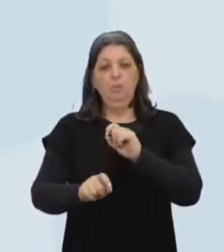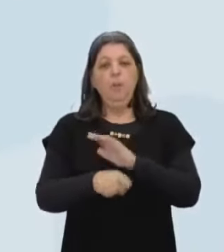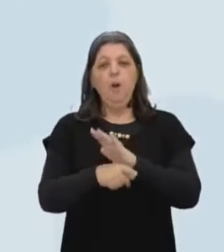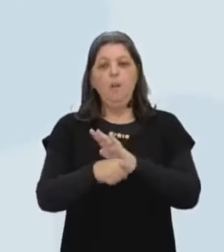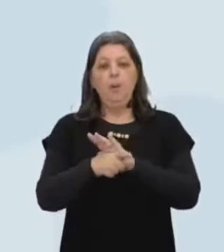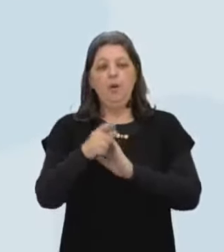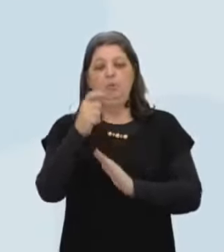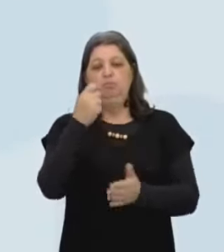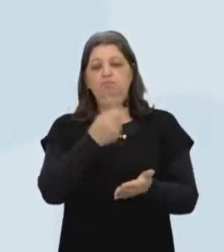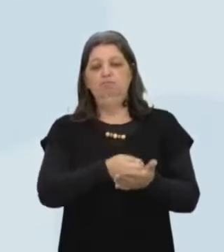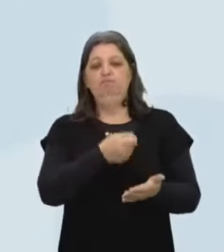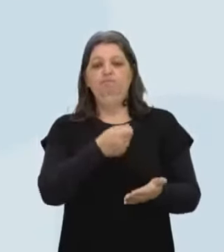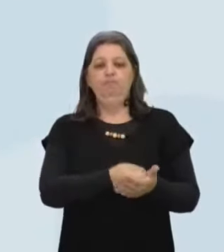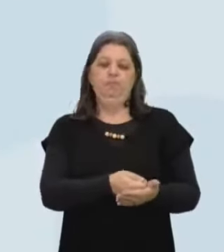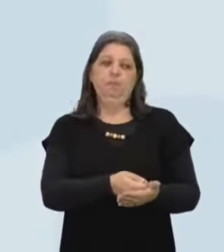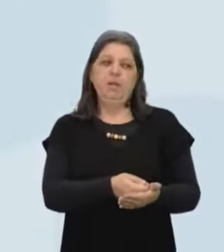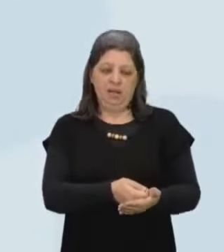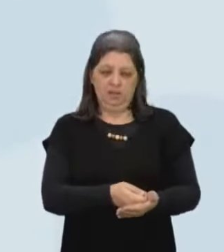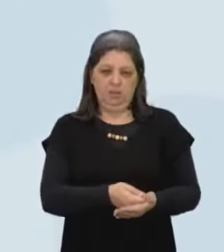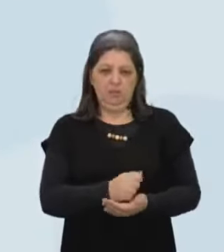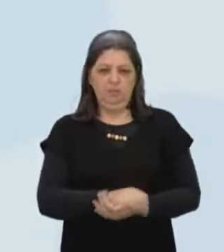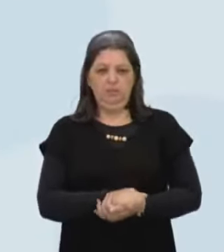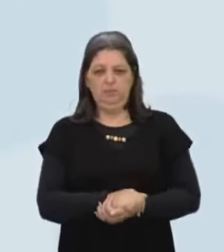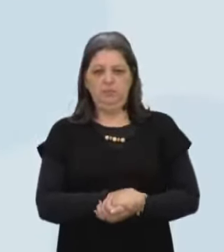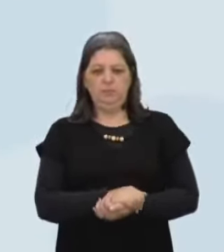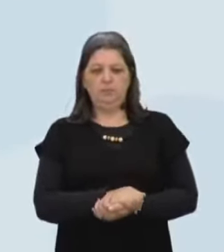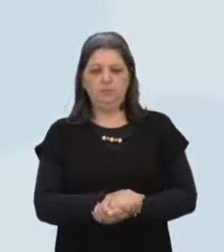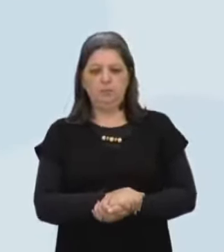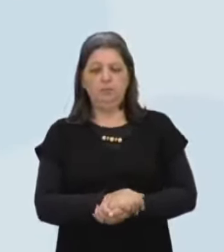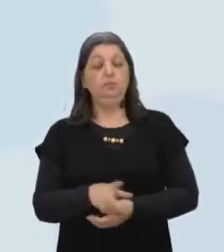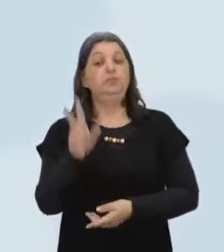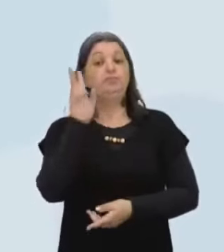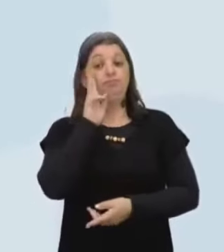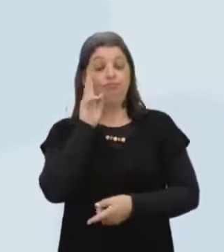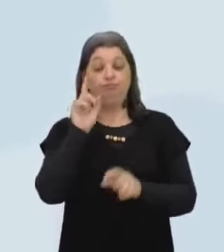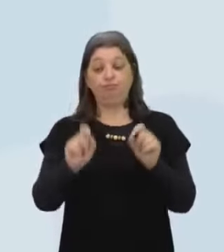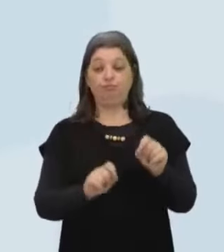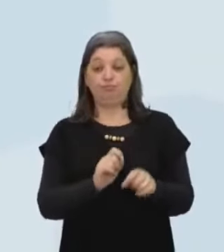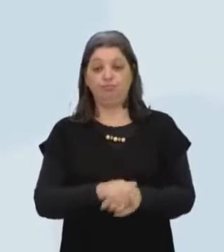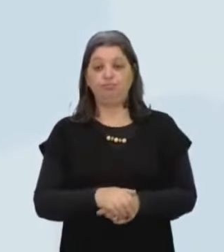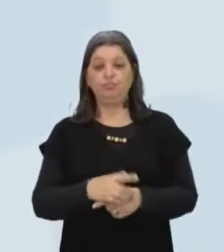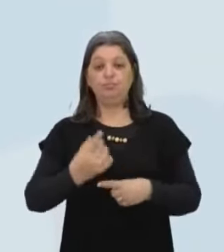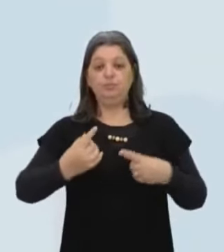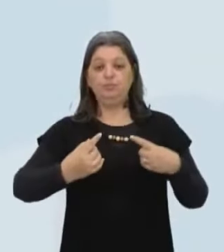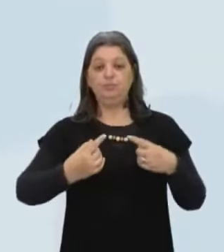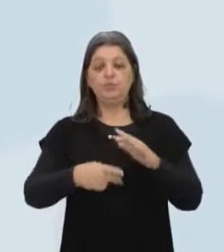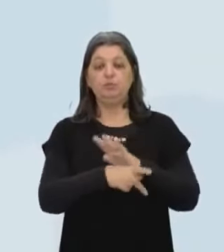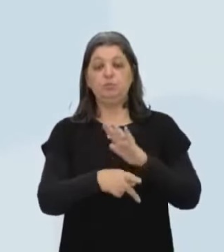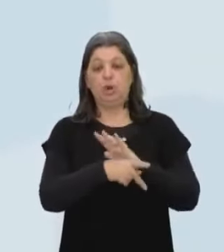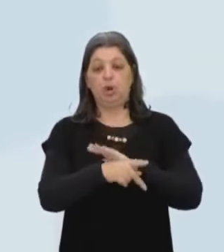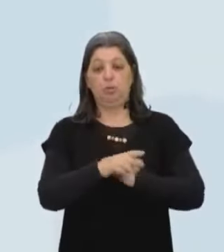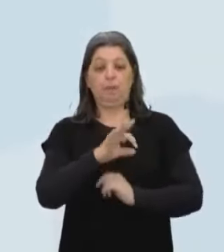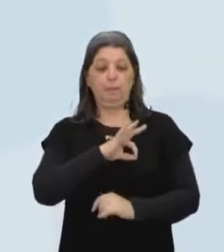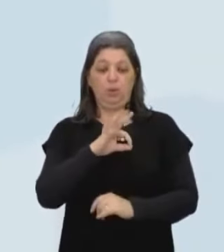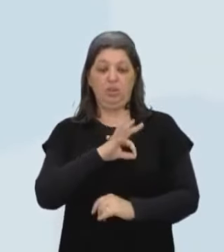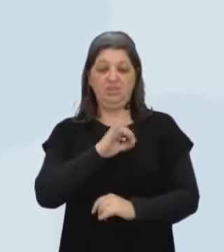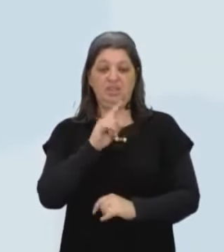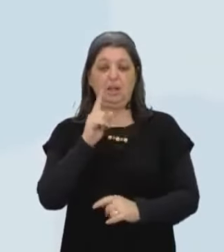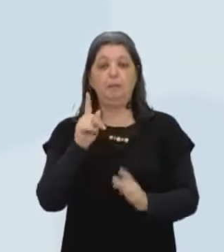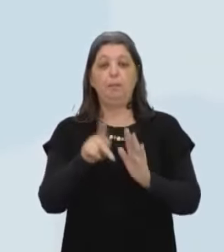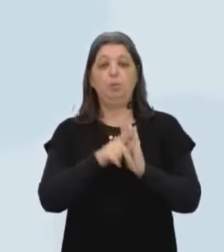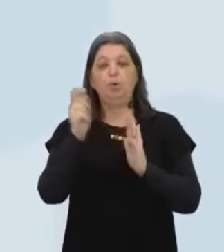compulsória Enquanto, vamos lembrar, eu já falei Nas polícias é um contrato de